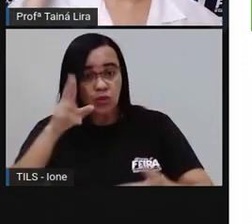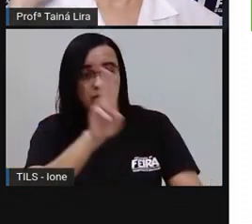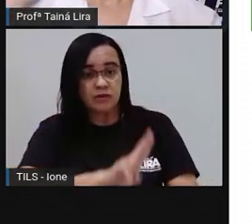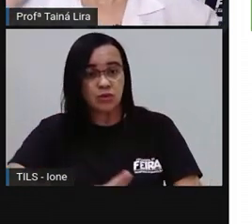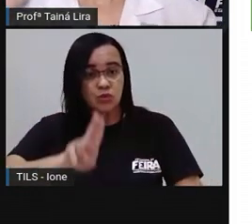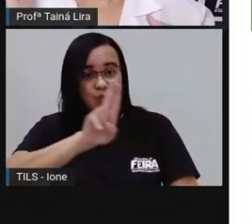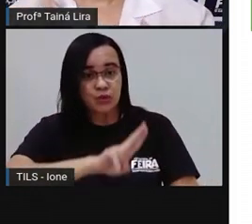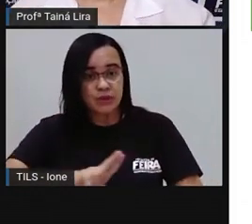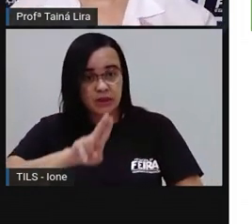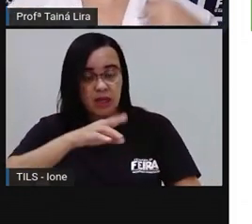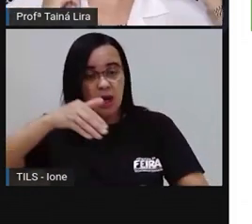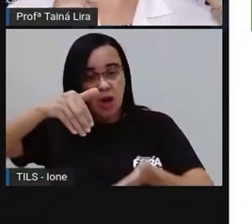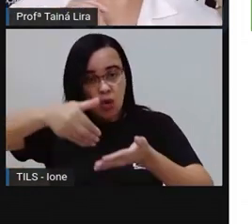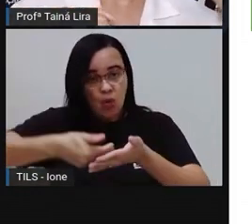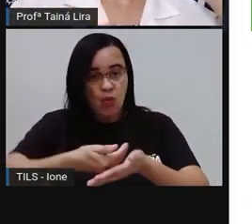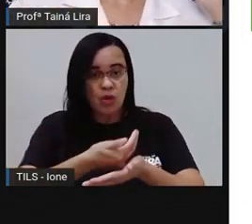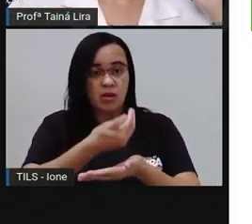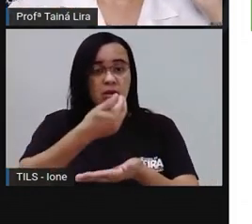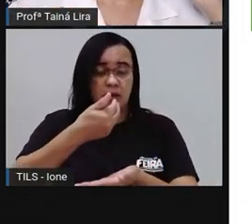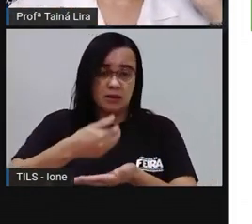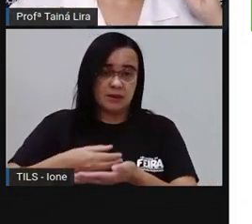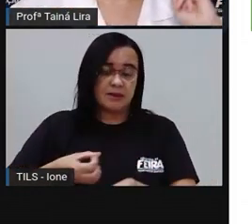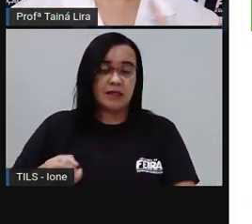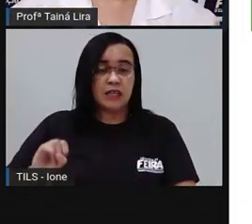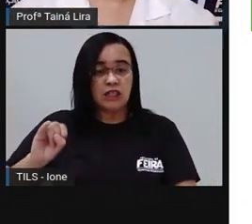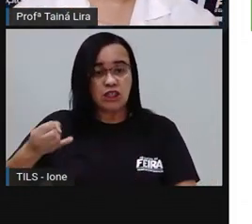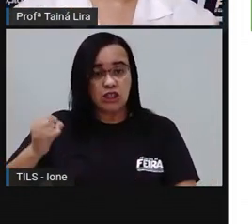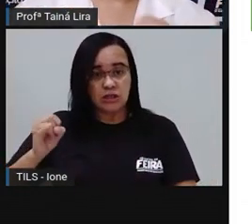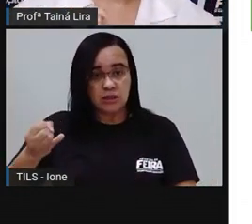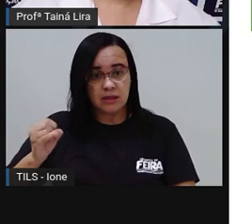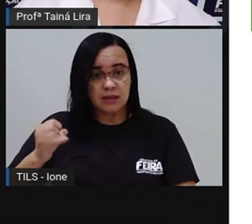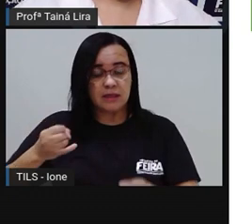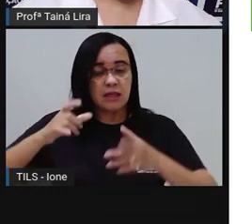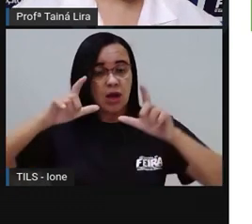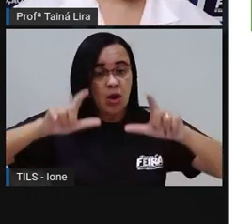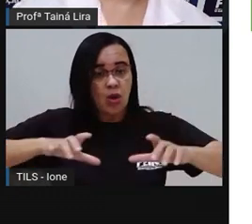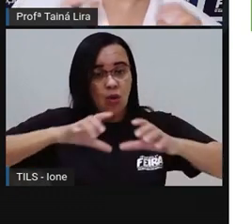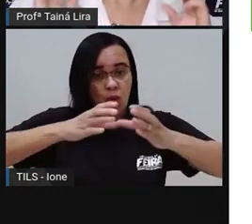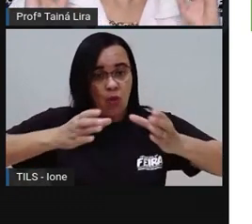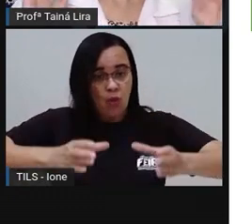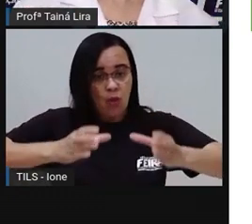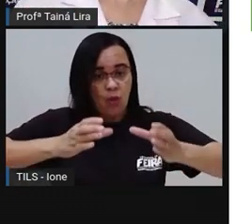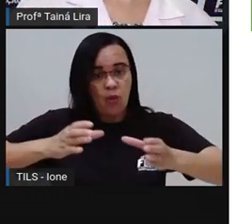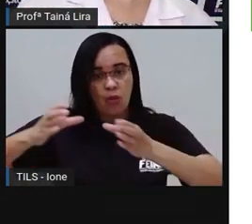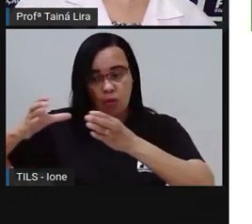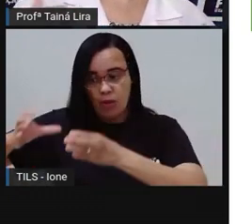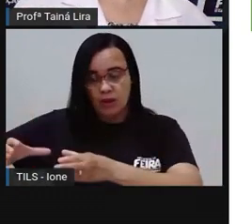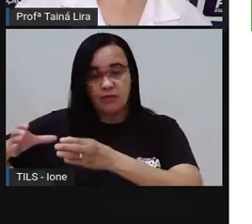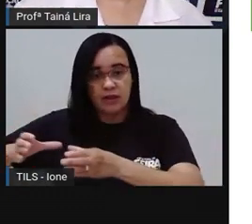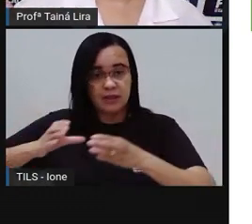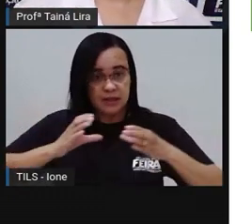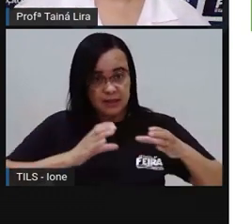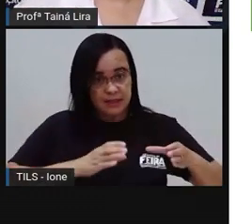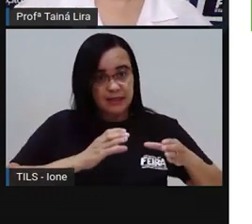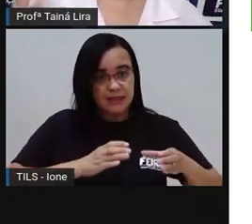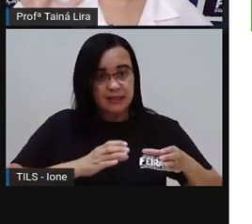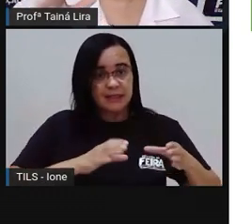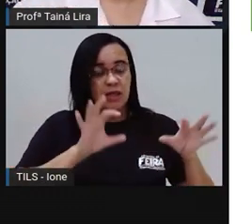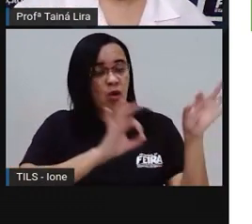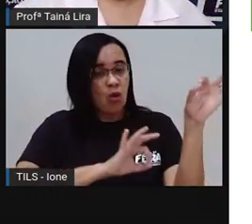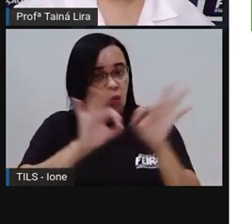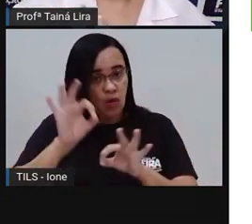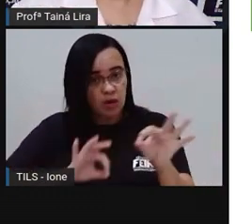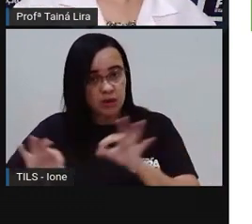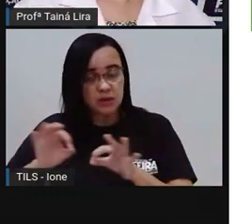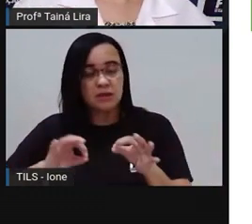xícara Colher de pau A vasilha Onde eu fiz O brigadeiro Enfim Organize aí O